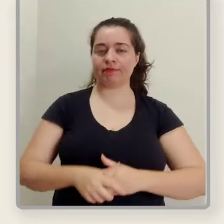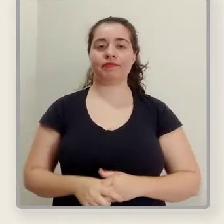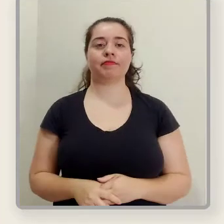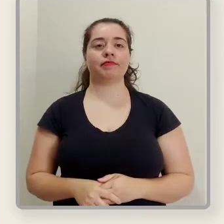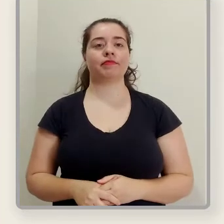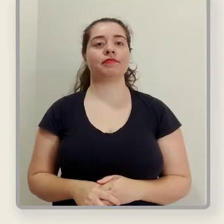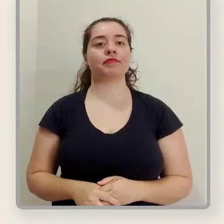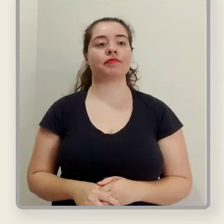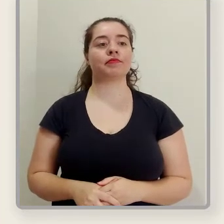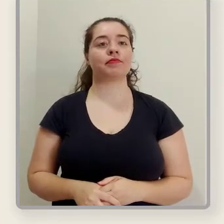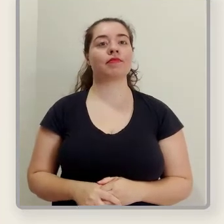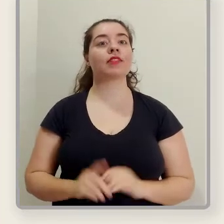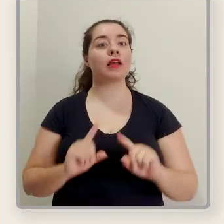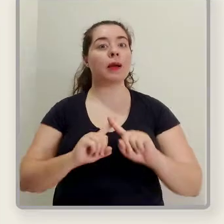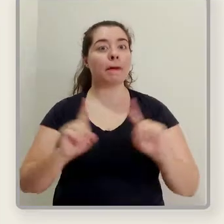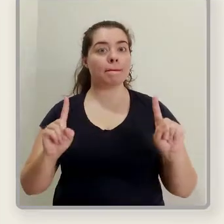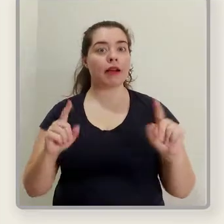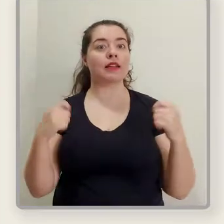passos.